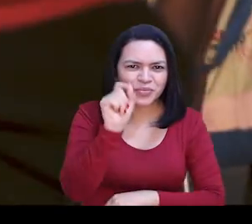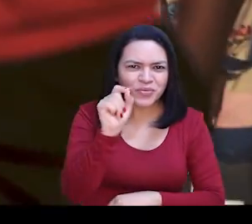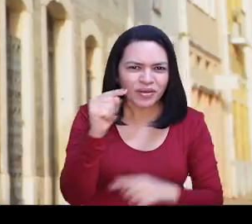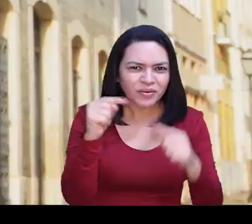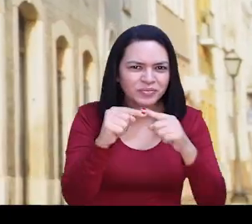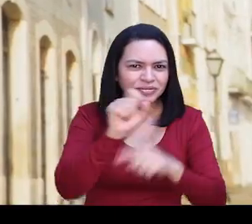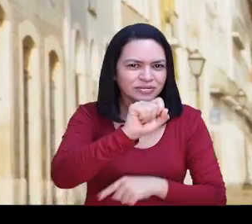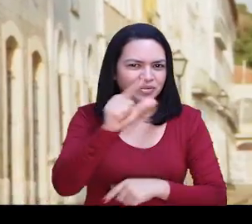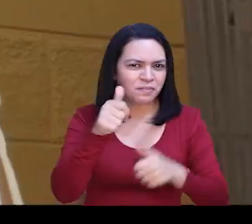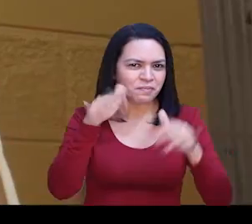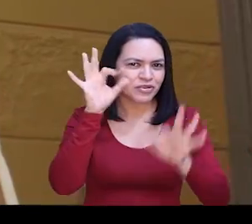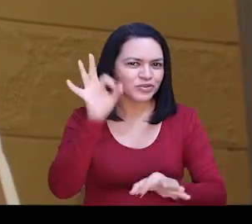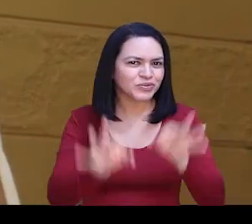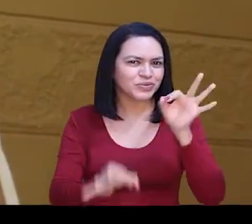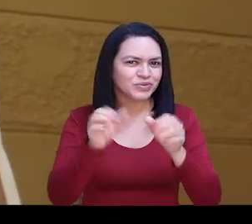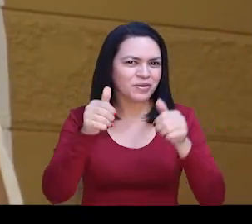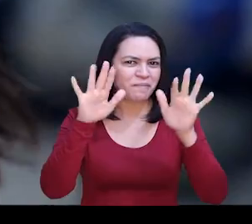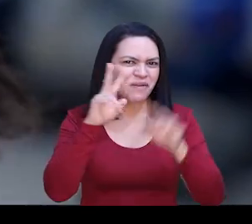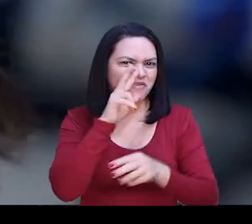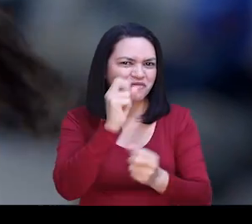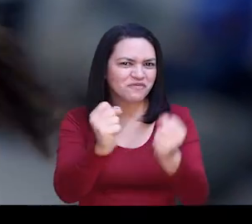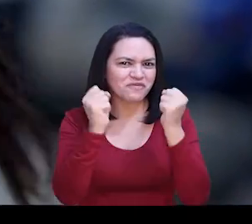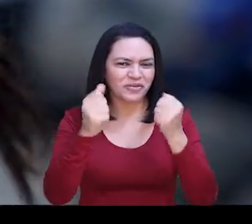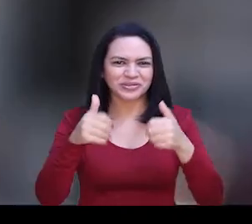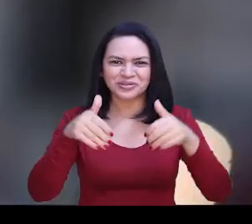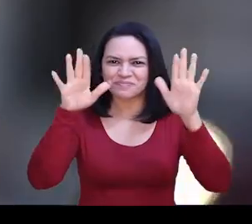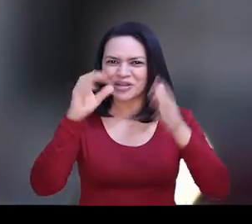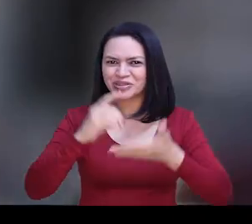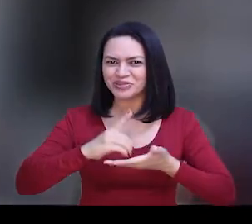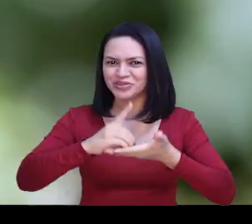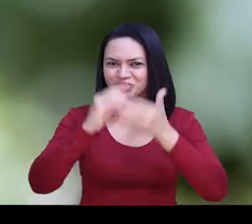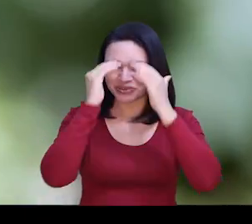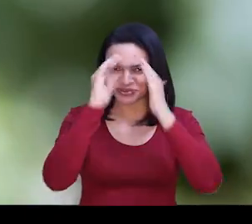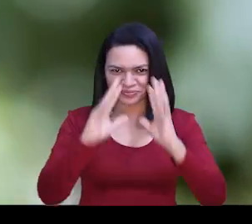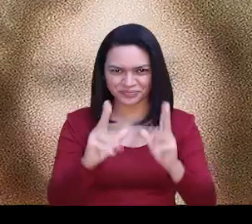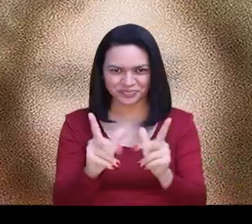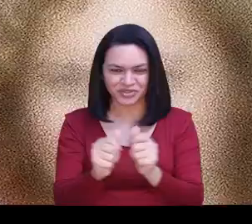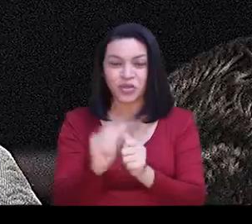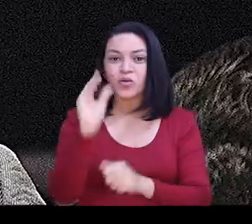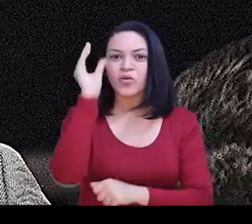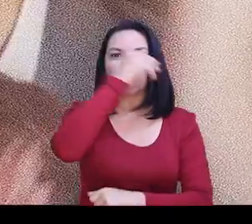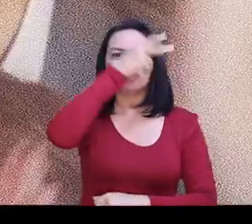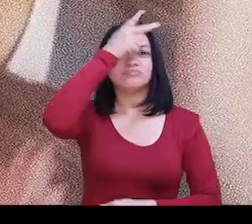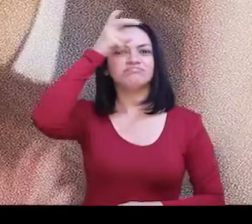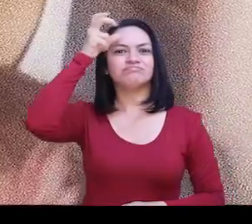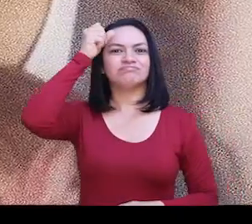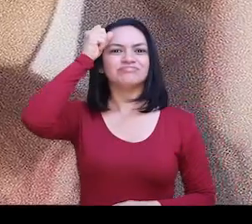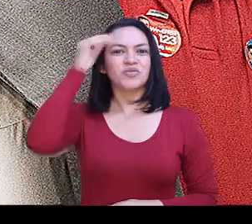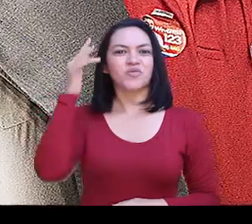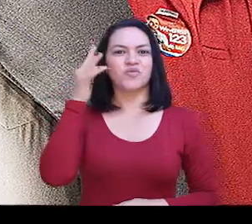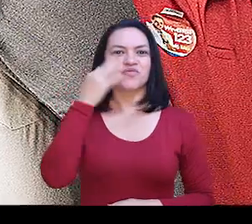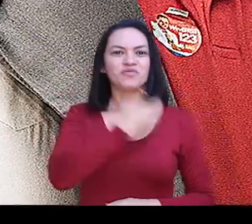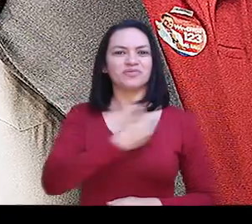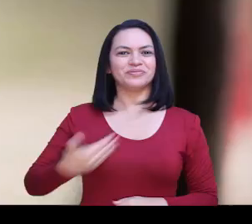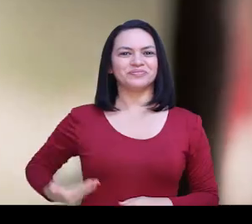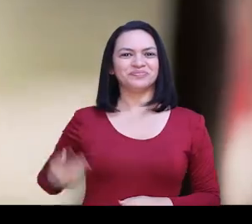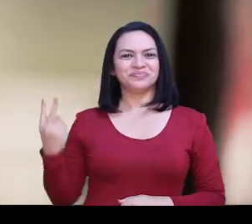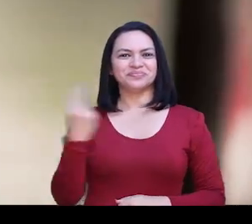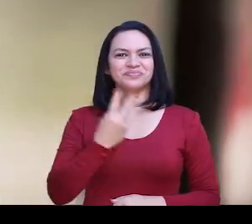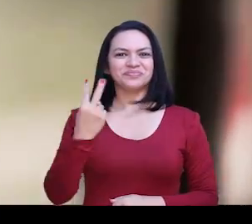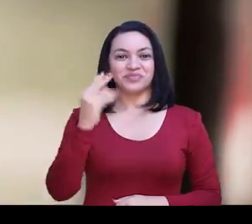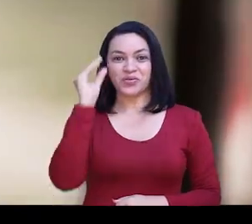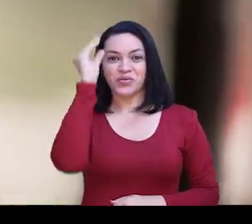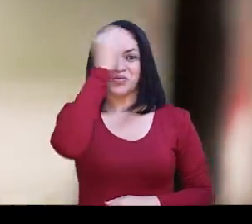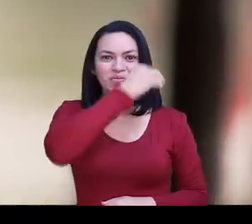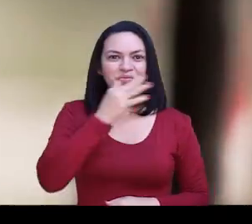combina com uma São Luís mais justa, mais forte e mais digna para todos? Rubens, prefeito, com Flávio, governador. Pra